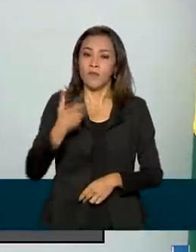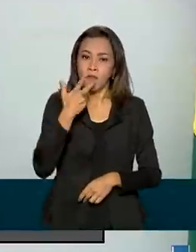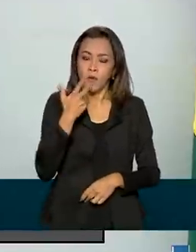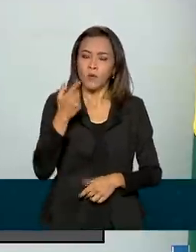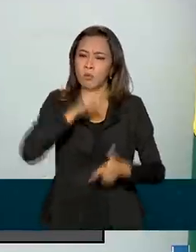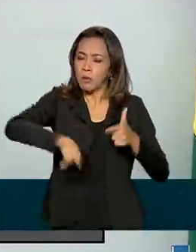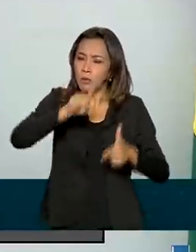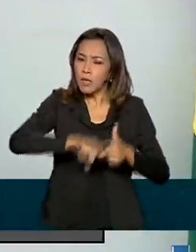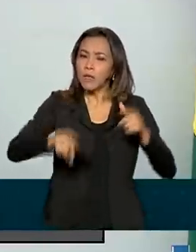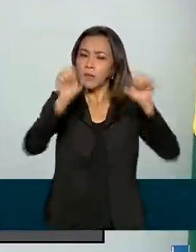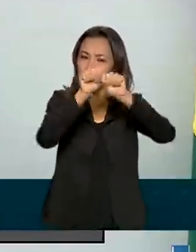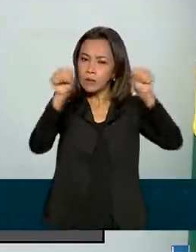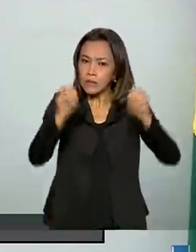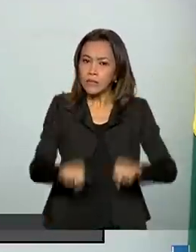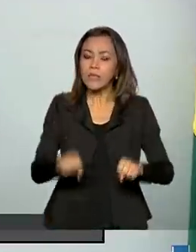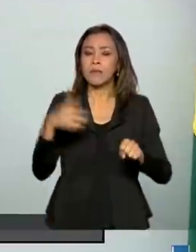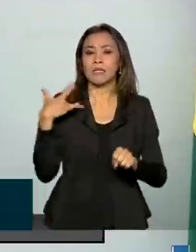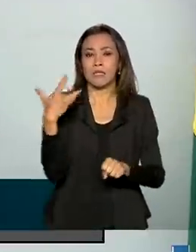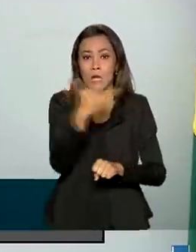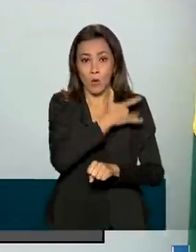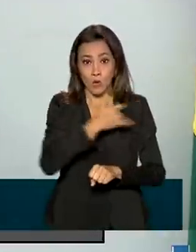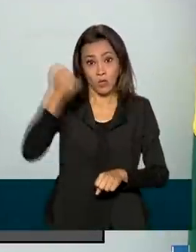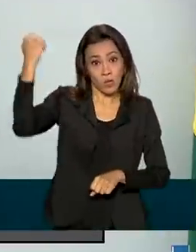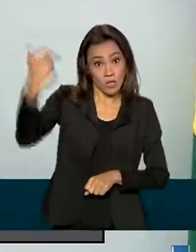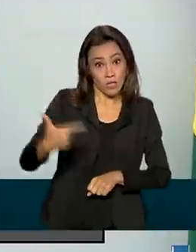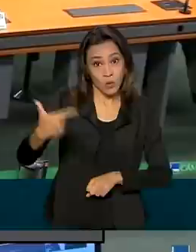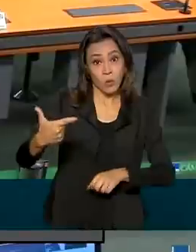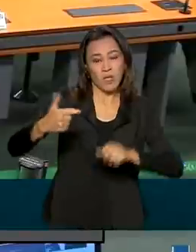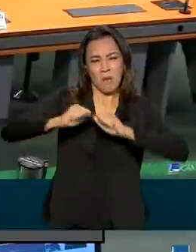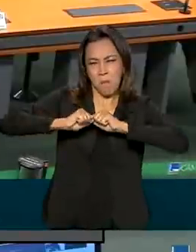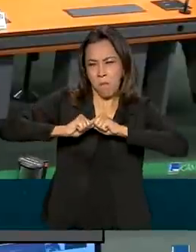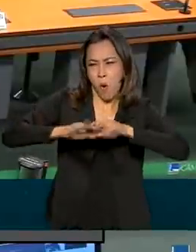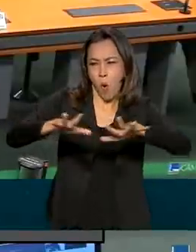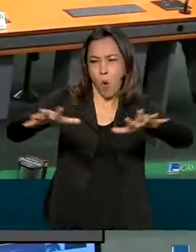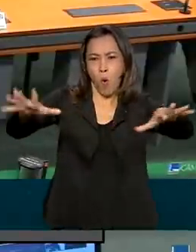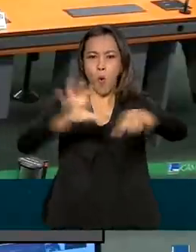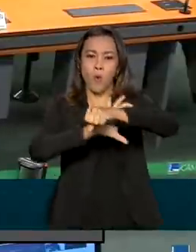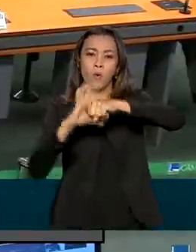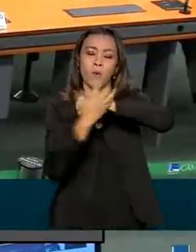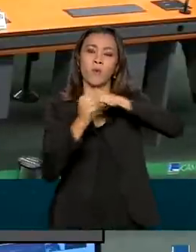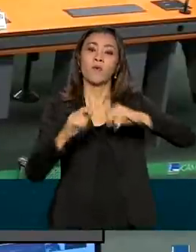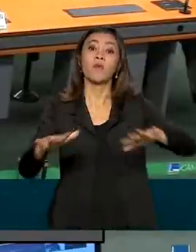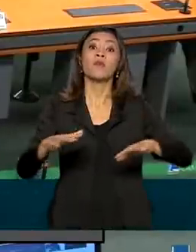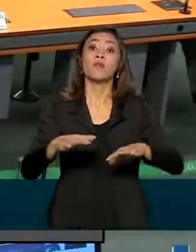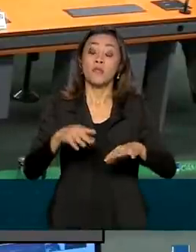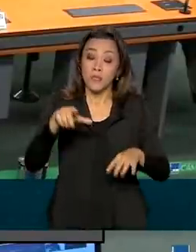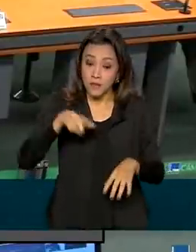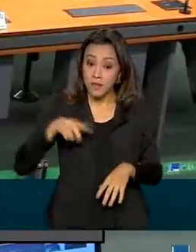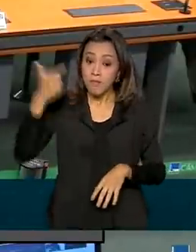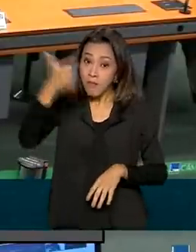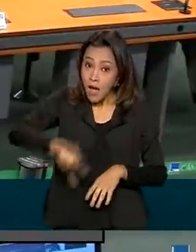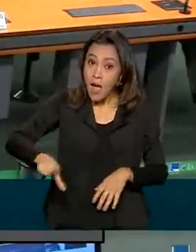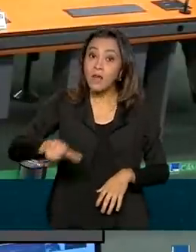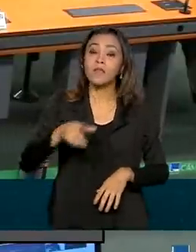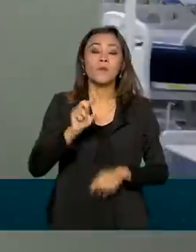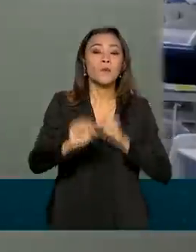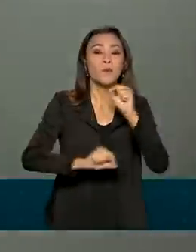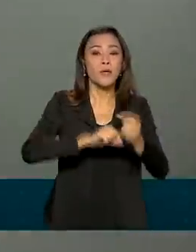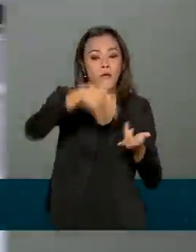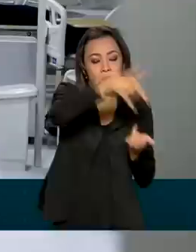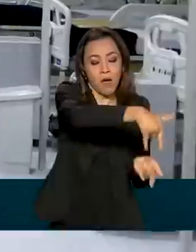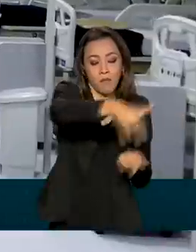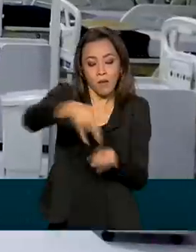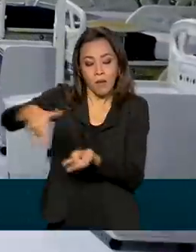saúde na segunda onda de Covid. Disse que o governo federal autorizou mais vagas de UTIs nos hospitais,